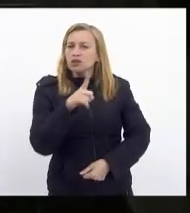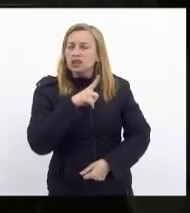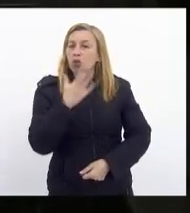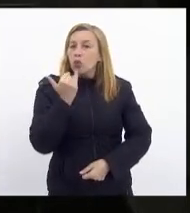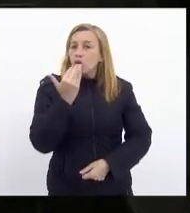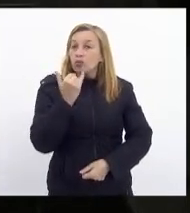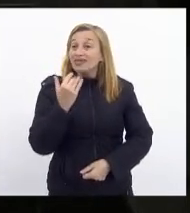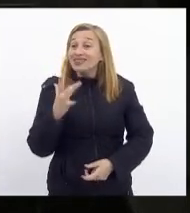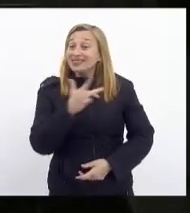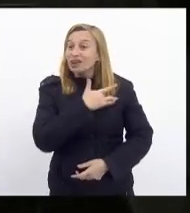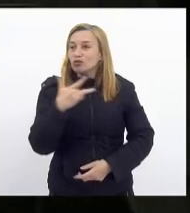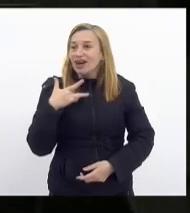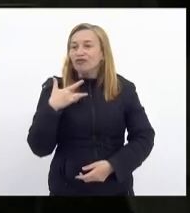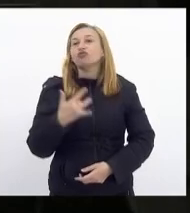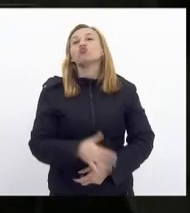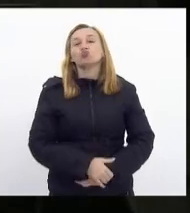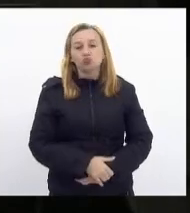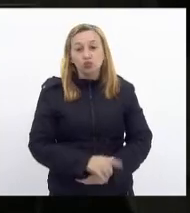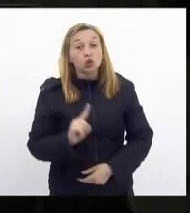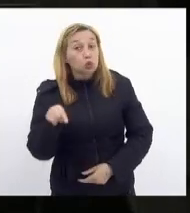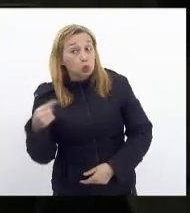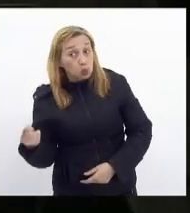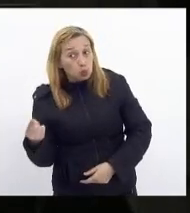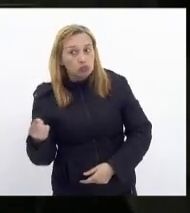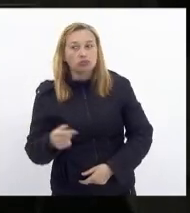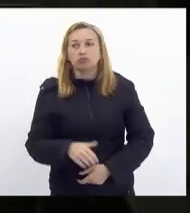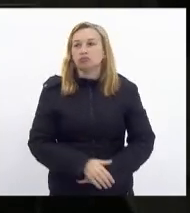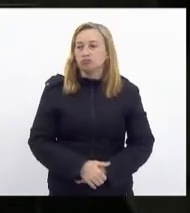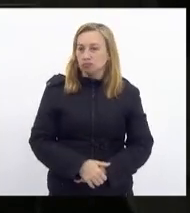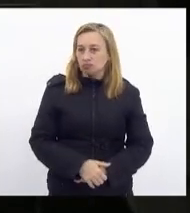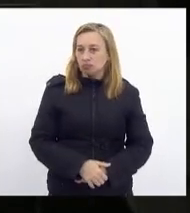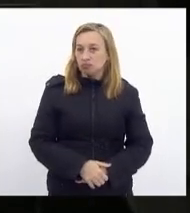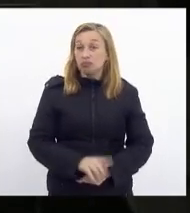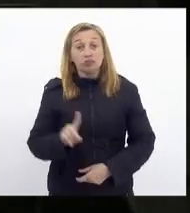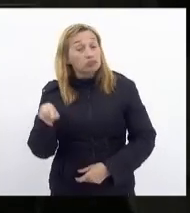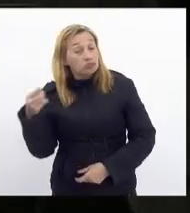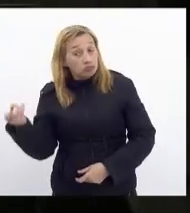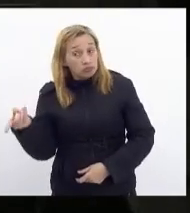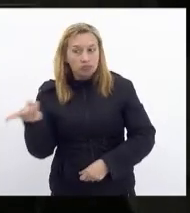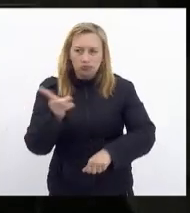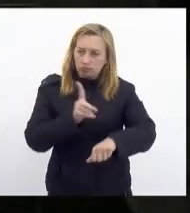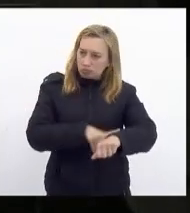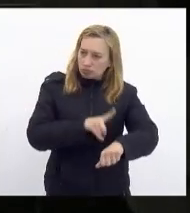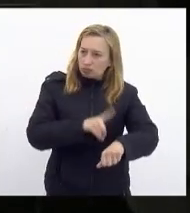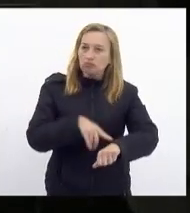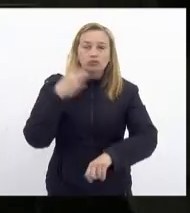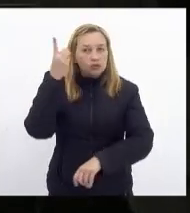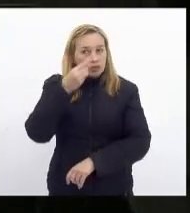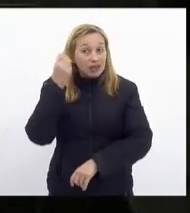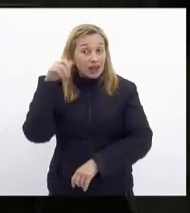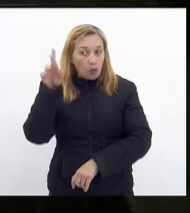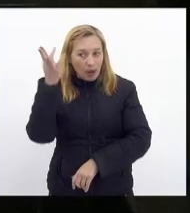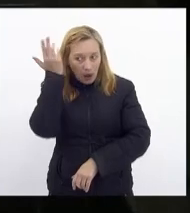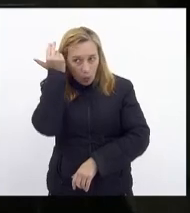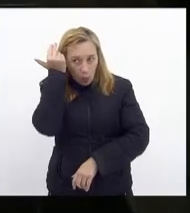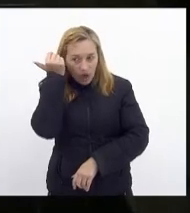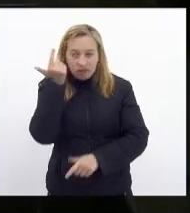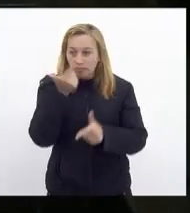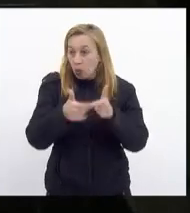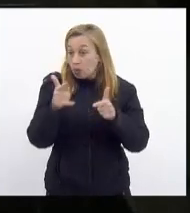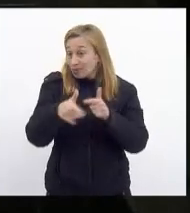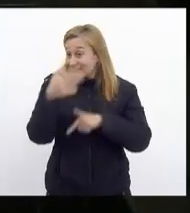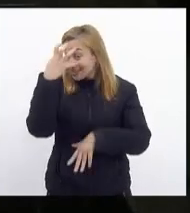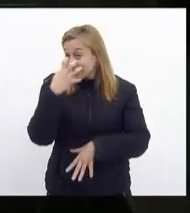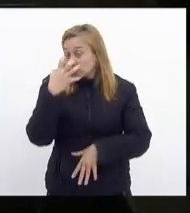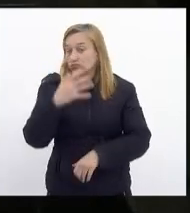alimentação saudável de outro lado em outra vertente deputado Helio Marco o grave problema